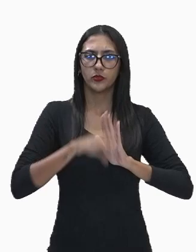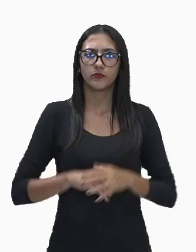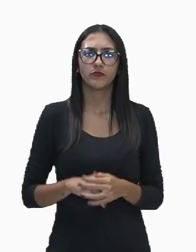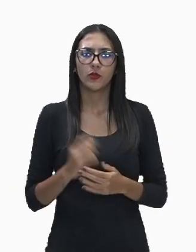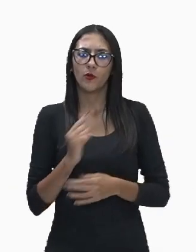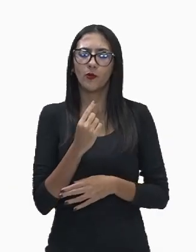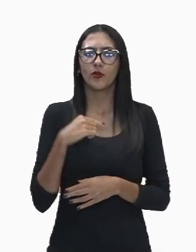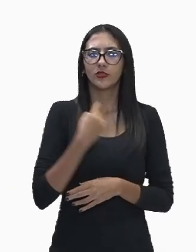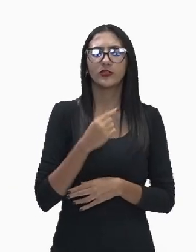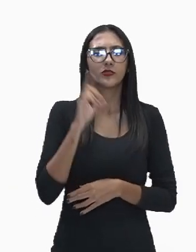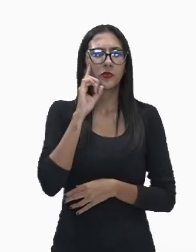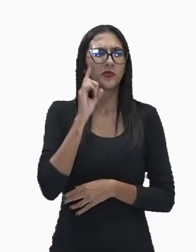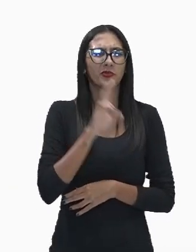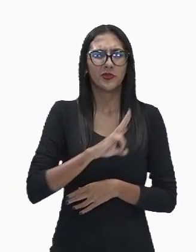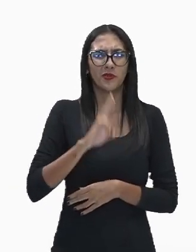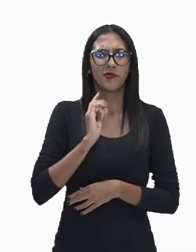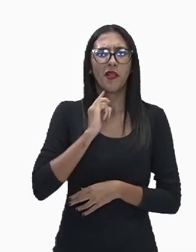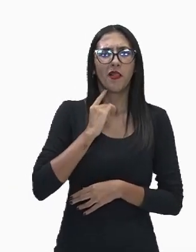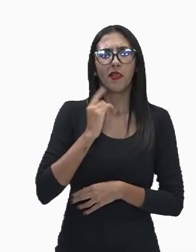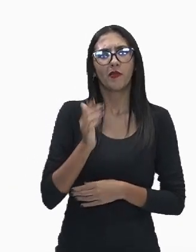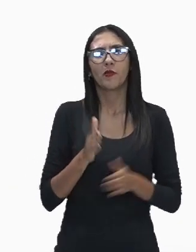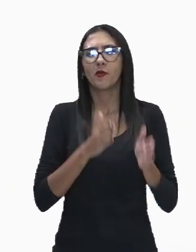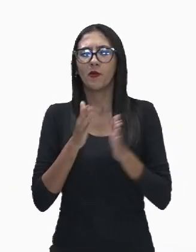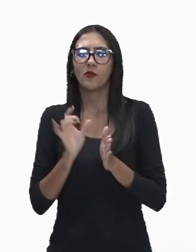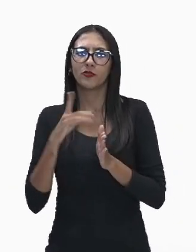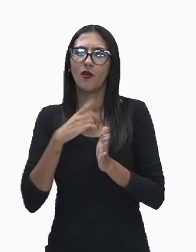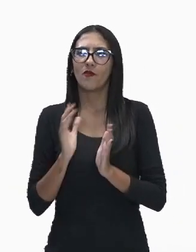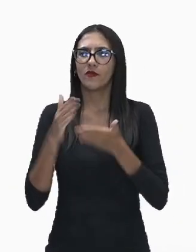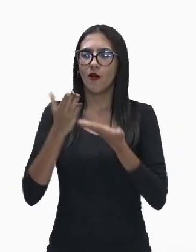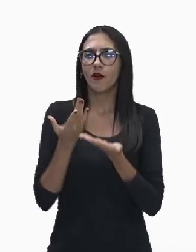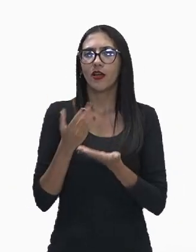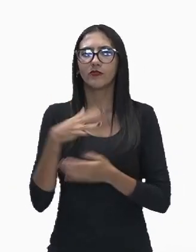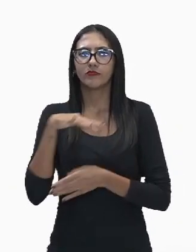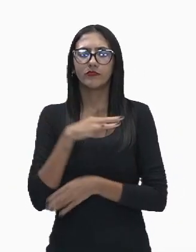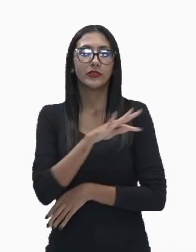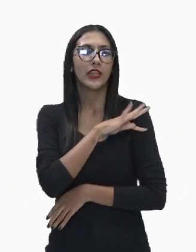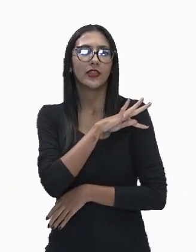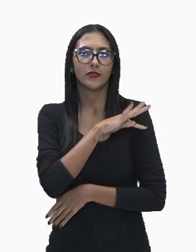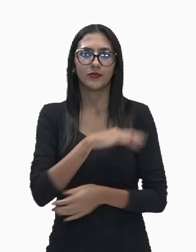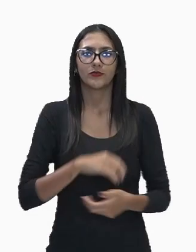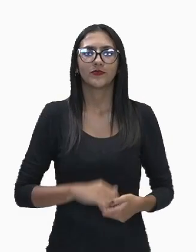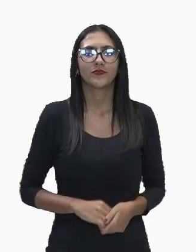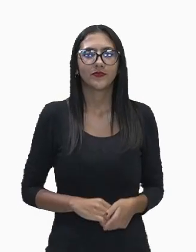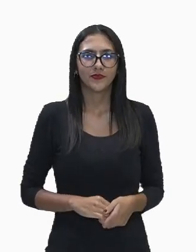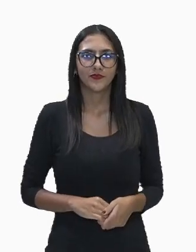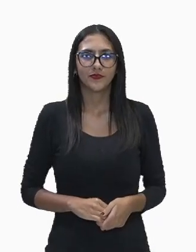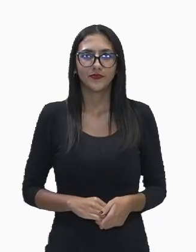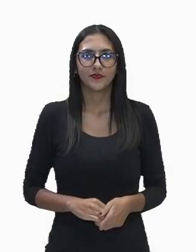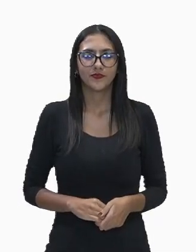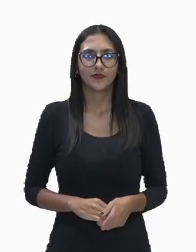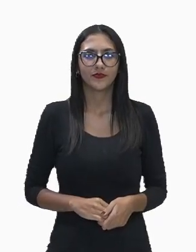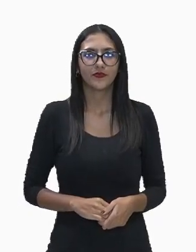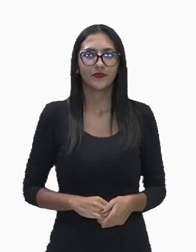cotidianamente, o outro utilizado mais tecnicamente. Então, vamos lá.